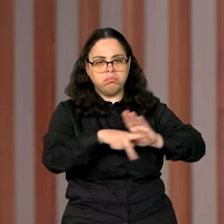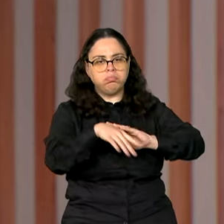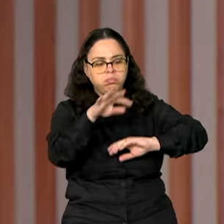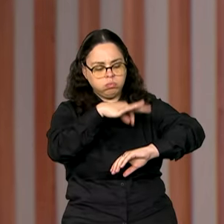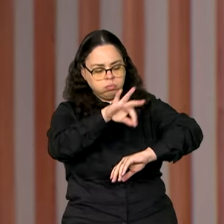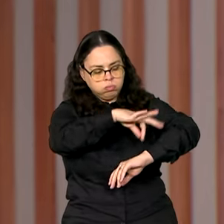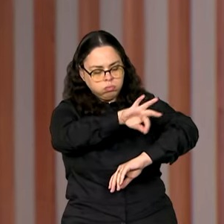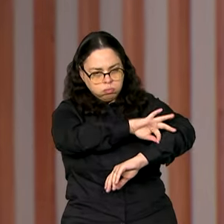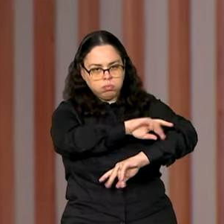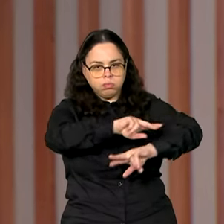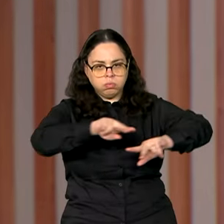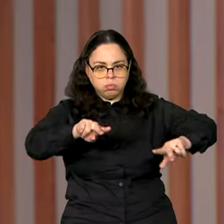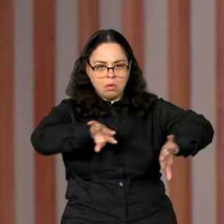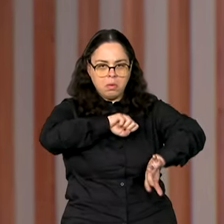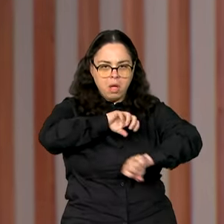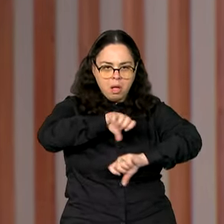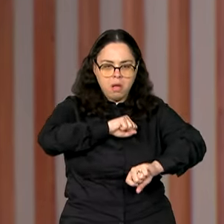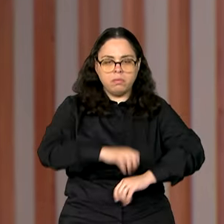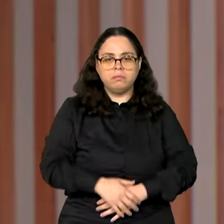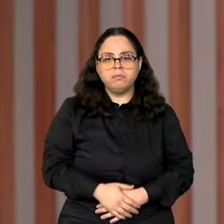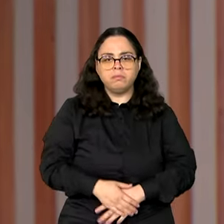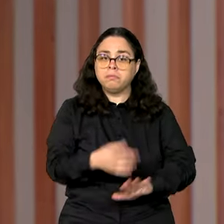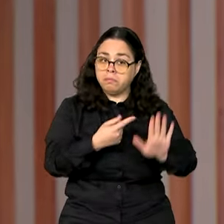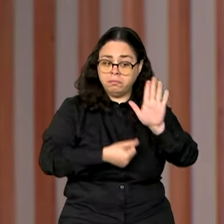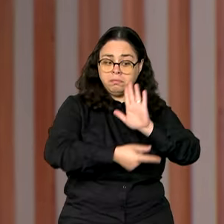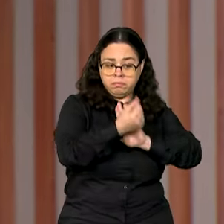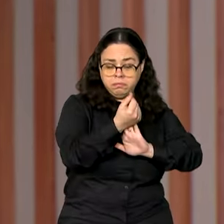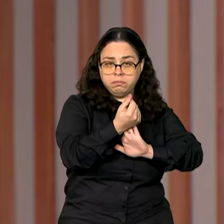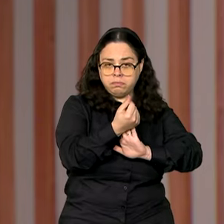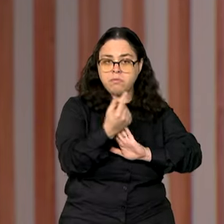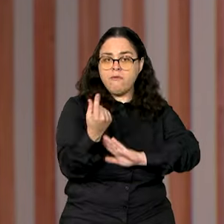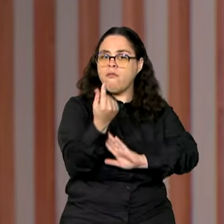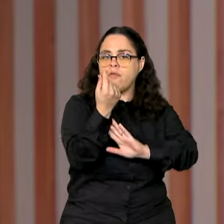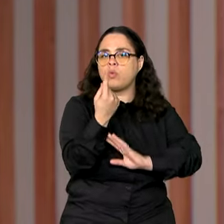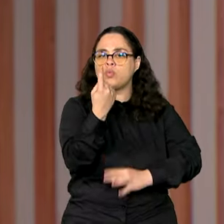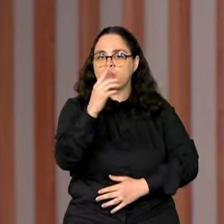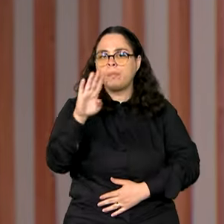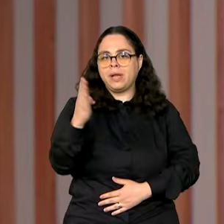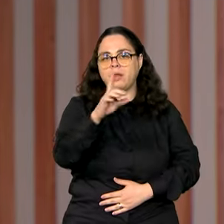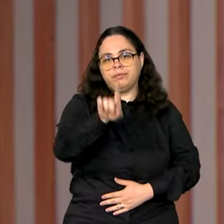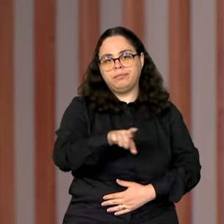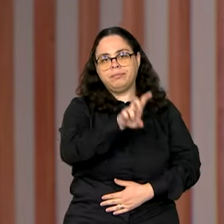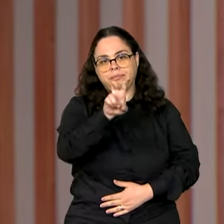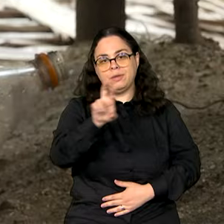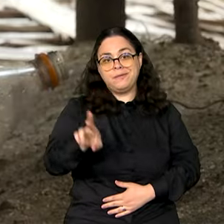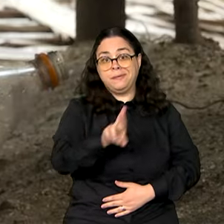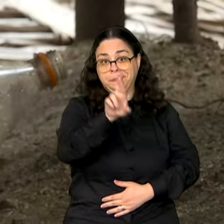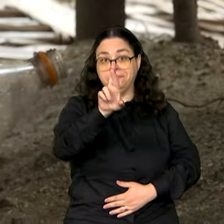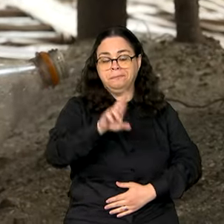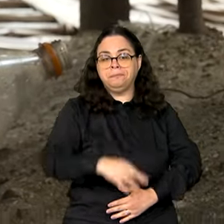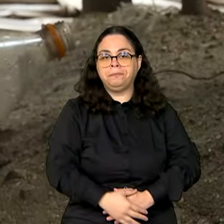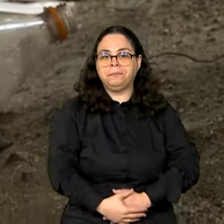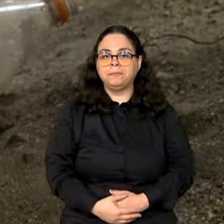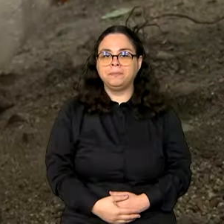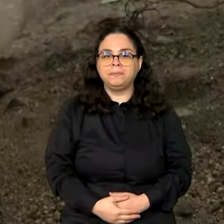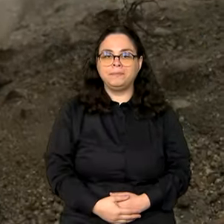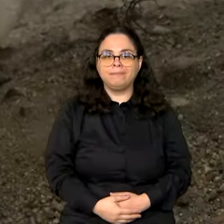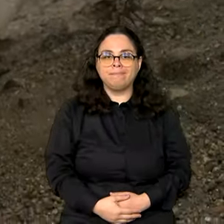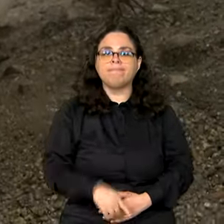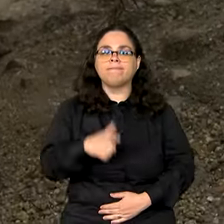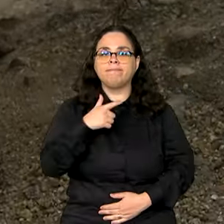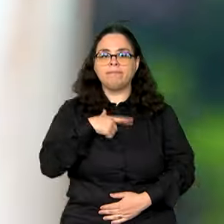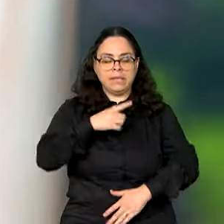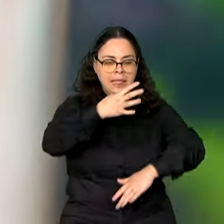doenças transmitidas por mosquitos. O investimento é de um bilhão e meio de reais. Além do